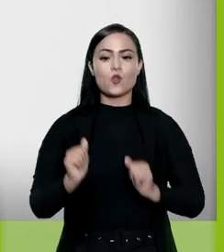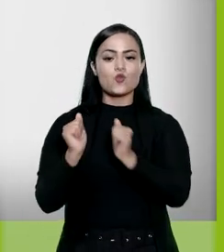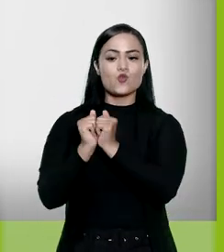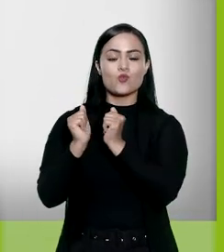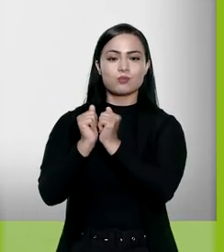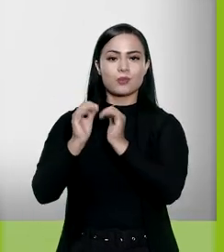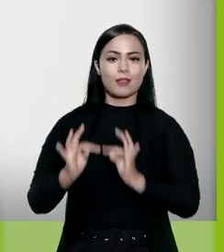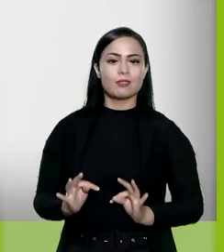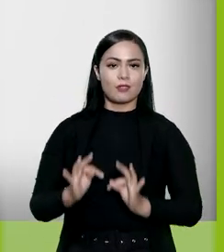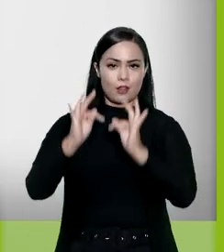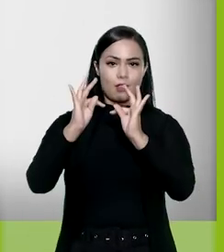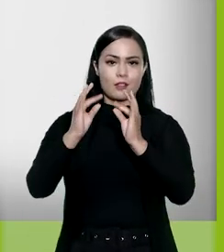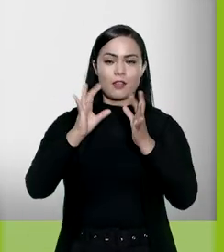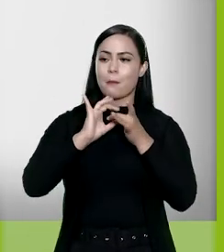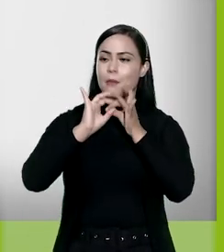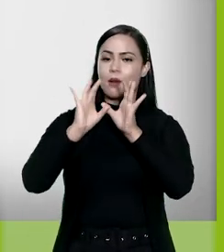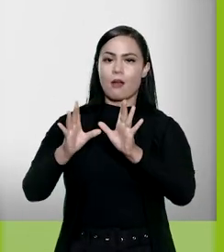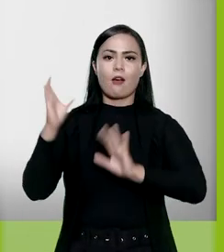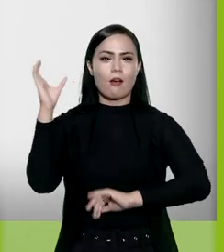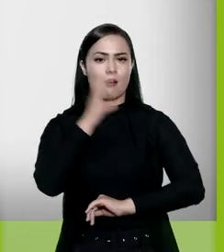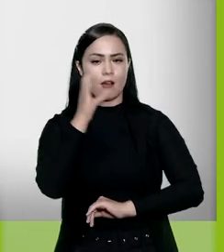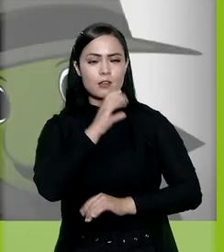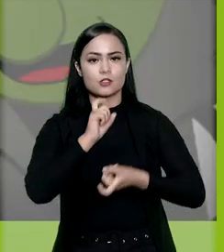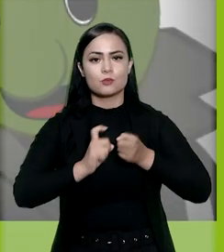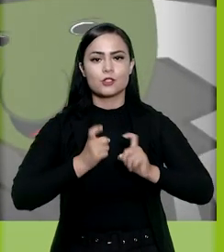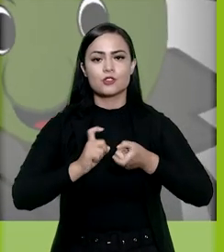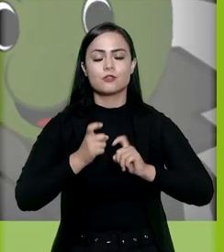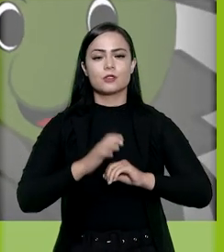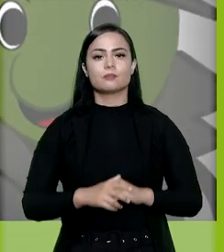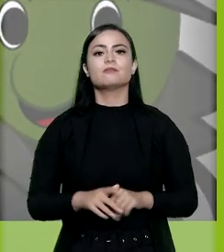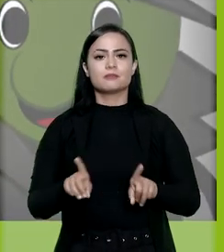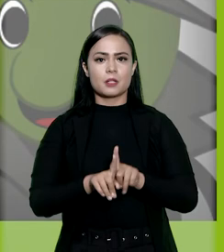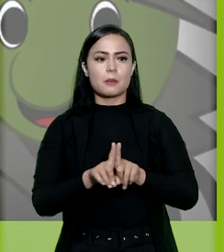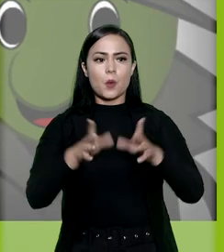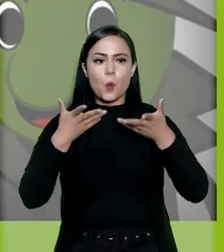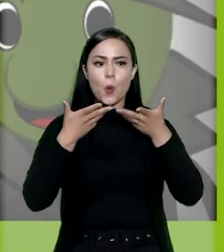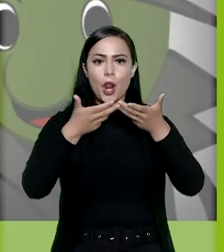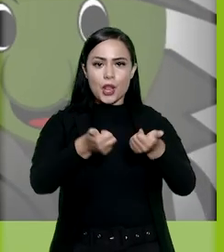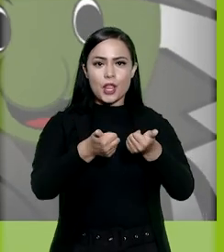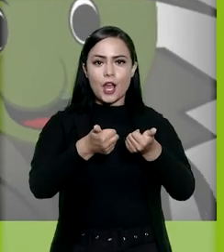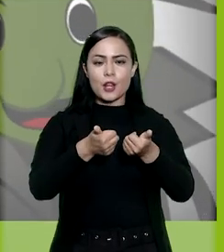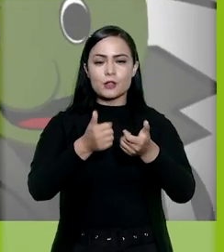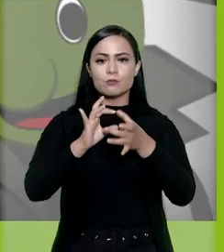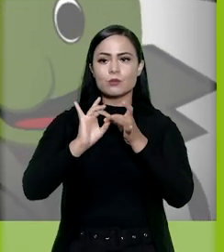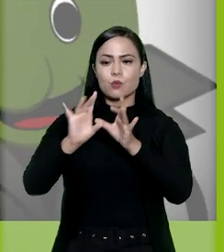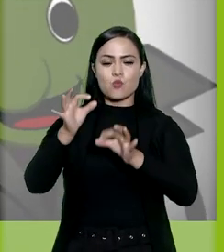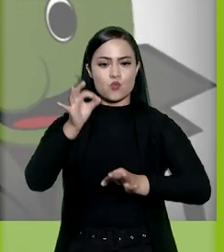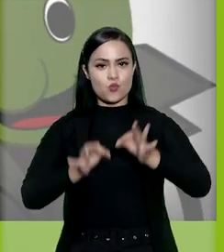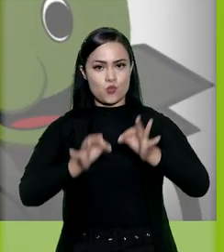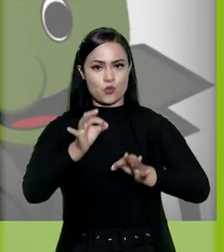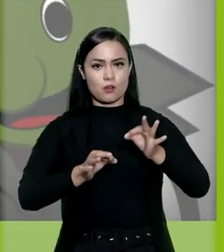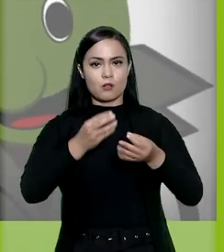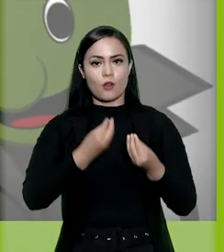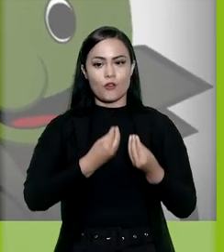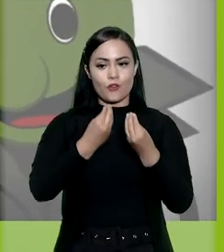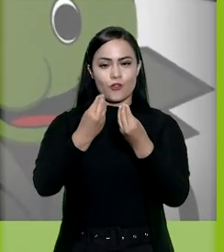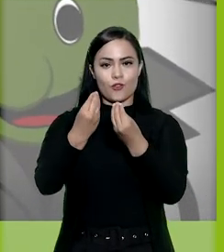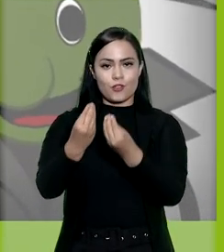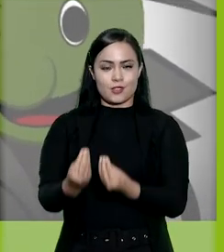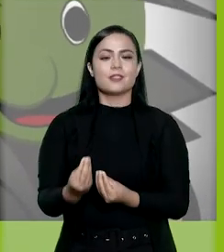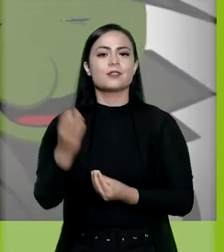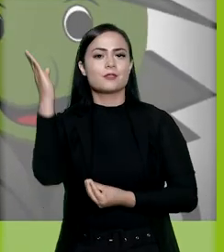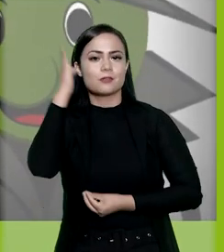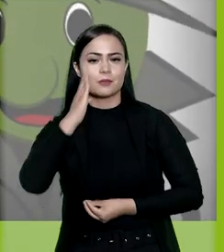de mãos dadas com a tecnologia, promovendo eficiência administrativa e qualidade na prestação jurisdicional